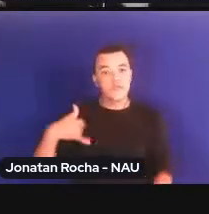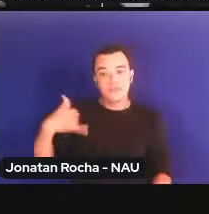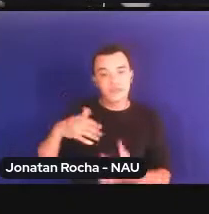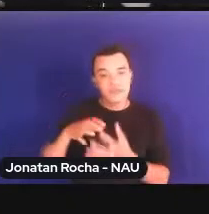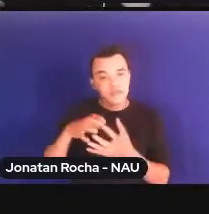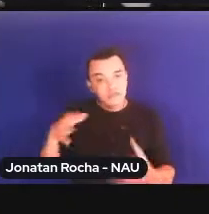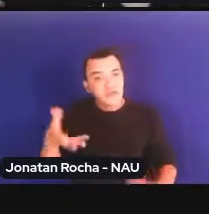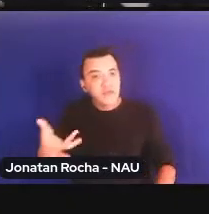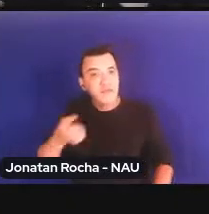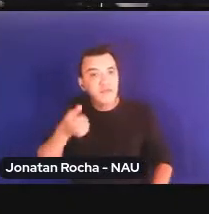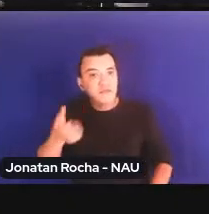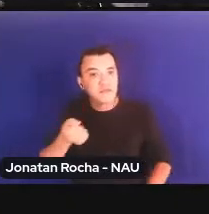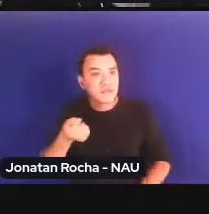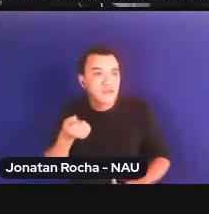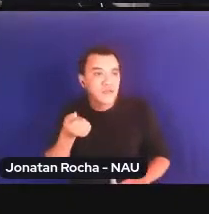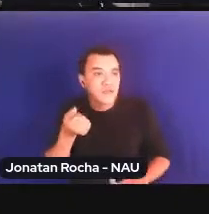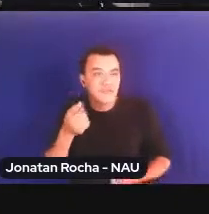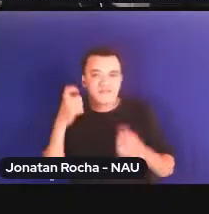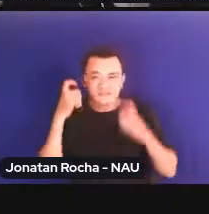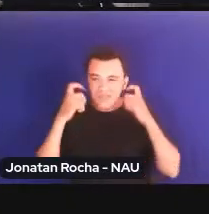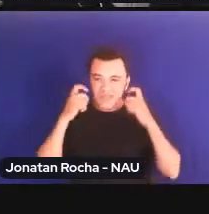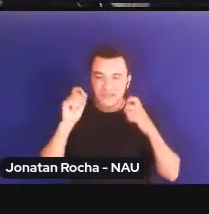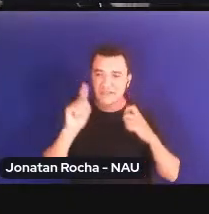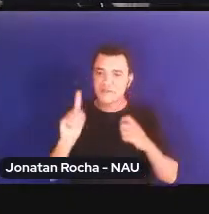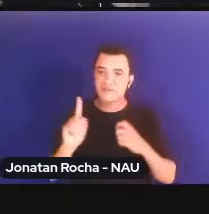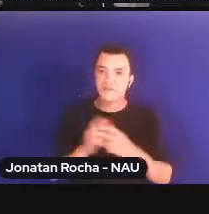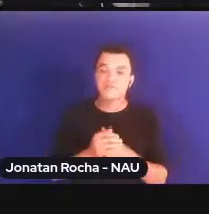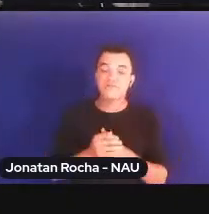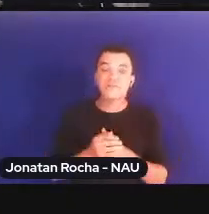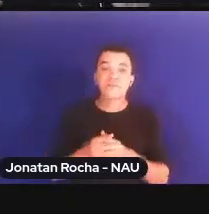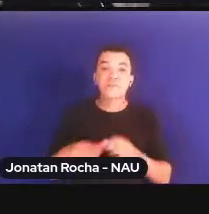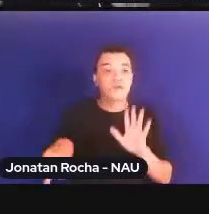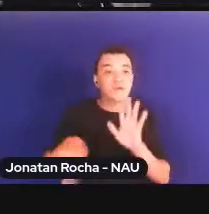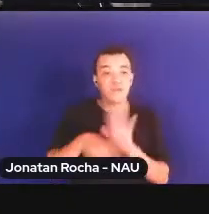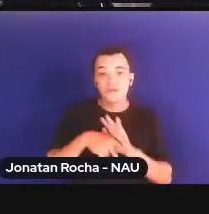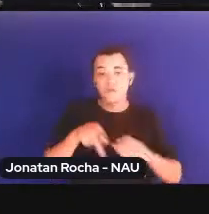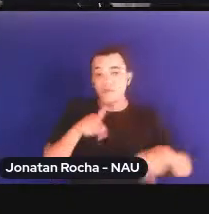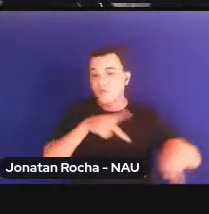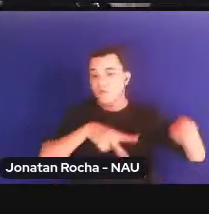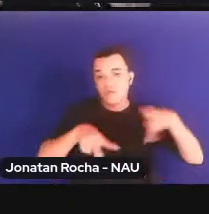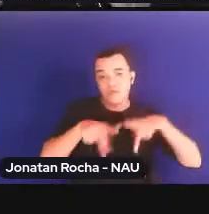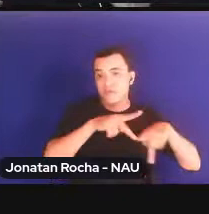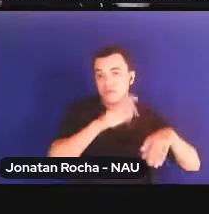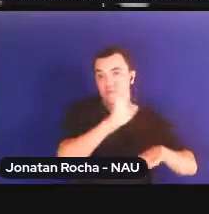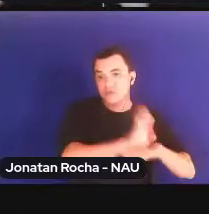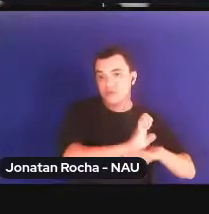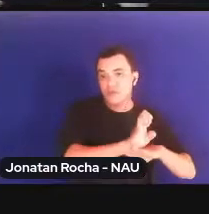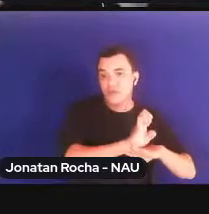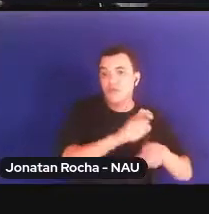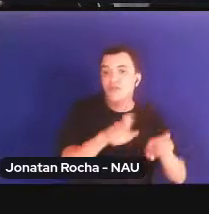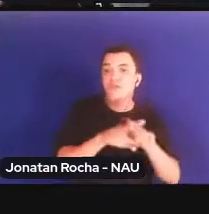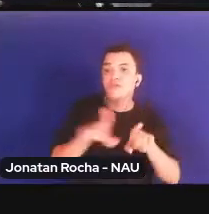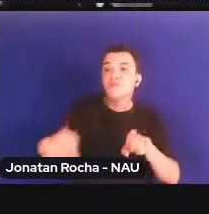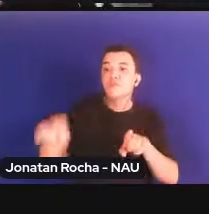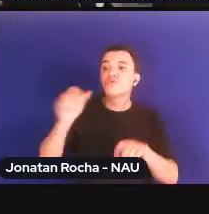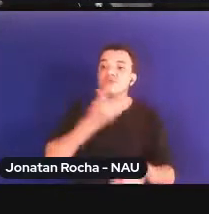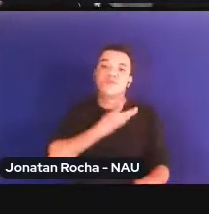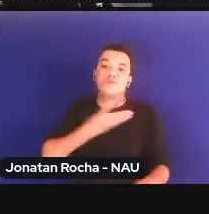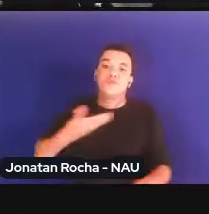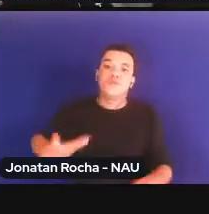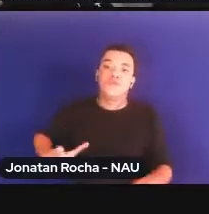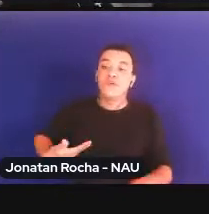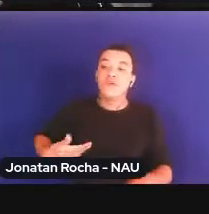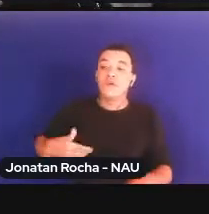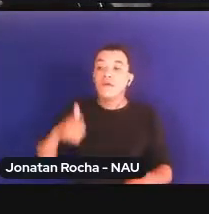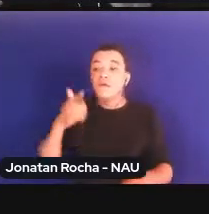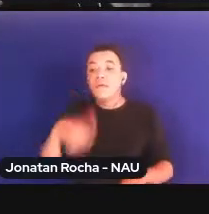ter de se aborrecer é o direito de pertencer ao povo de um Estado é o direito de escolher por quem será governado é o direito de opinar